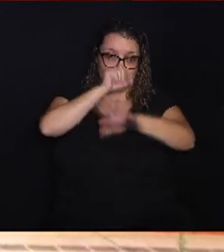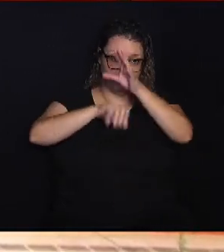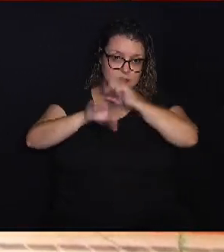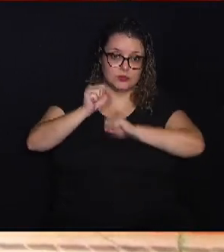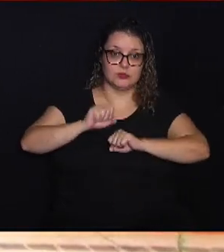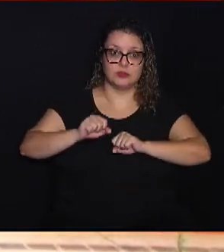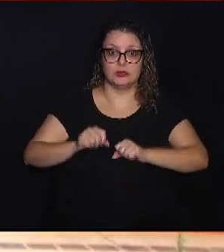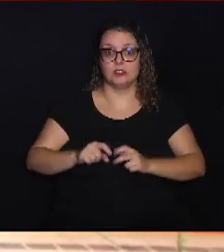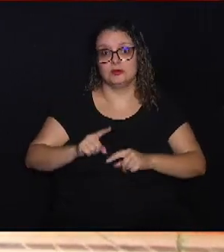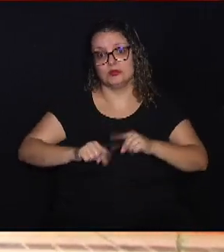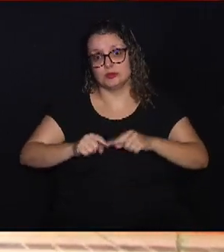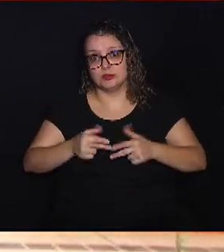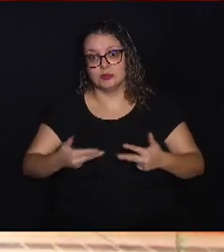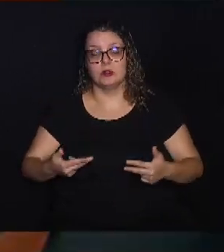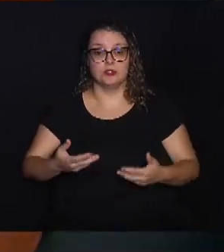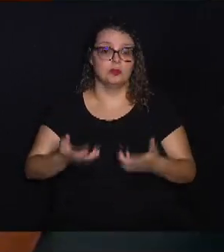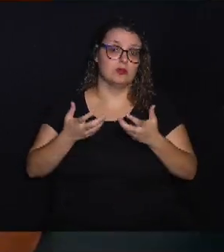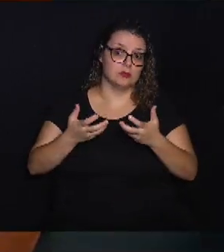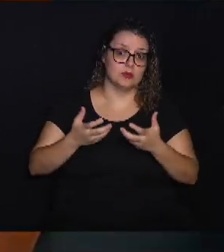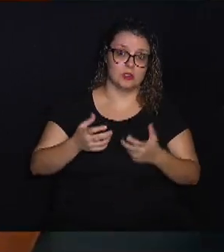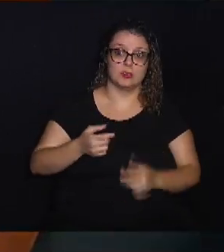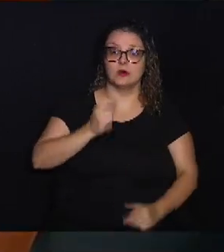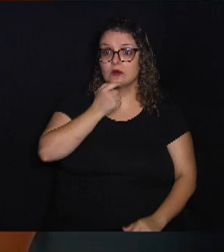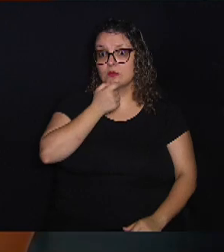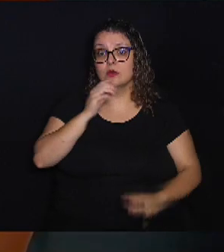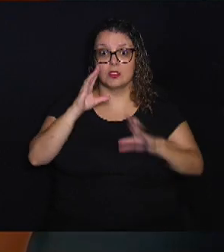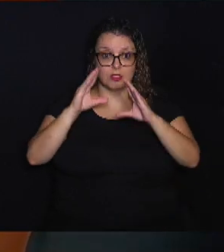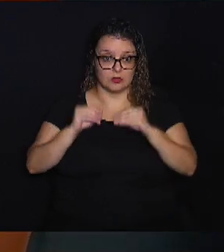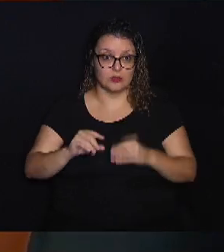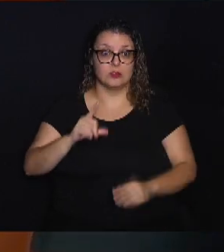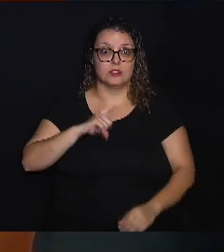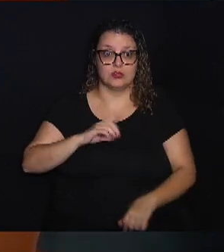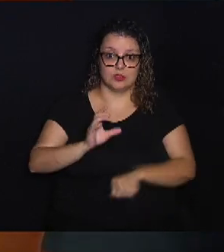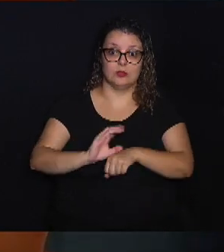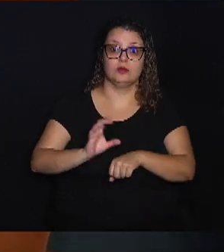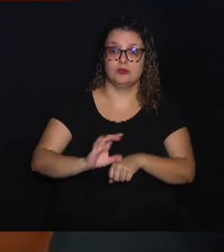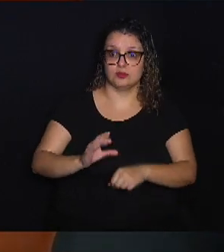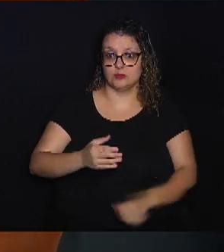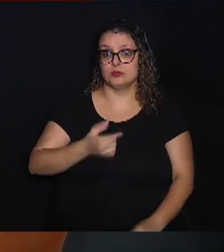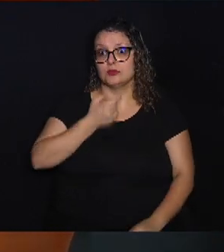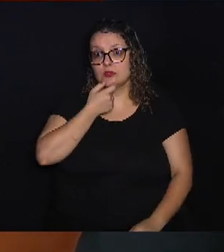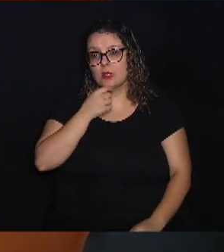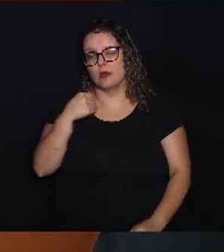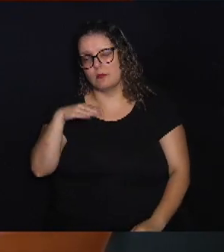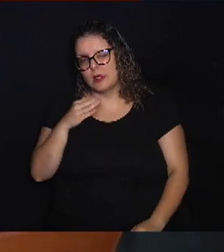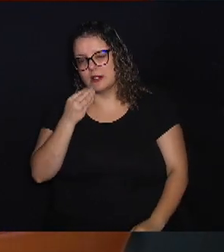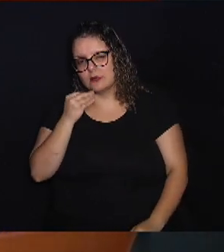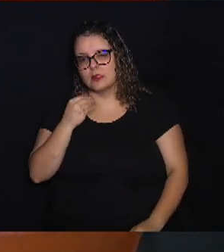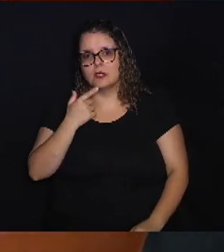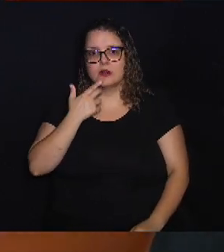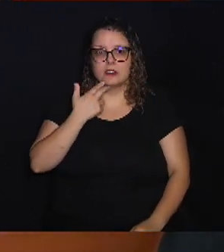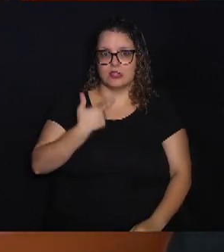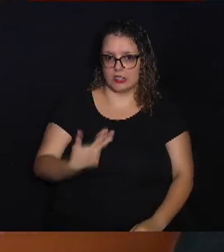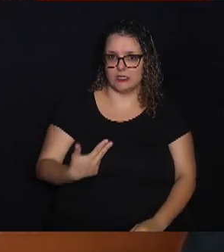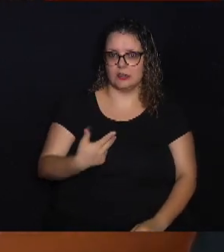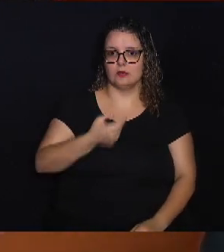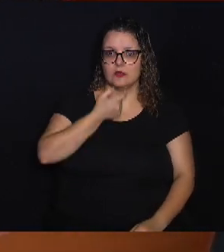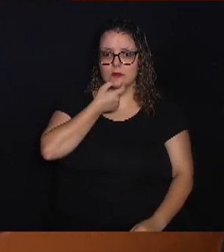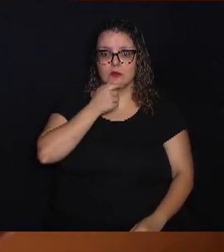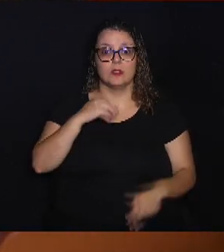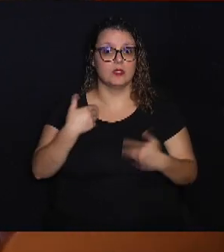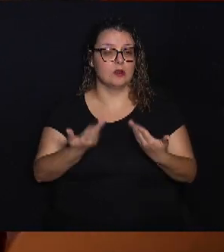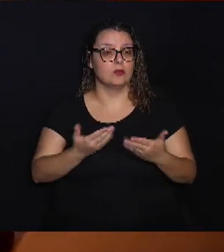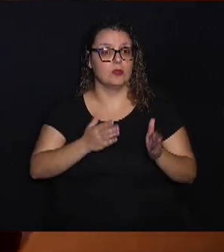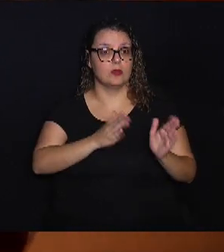Máquina, né, e aqueles que quiserem inglês à noite, tem curso de inglês para aqueles que são mais fracos na língua inglesa. Quais são as